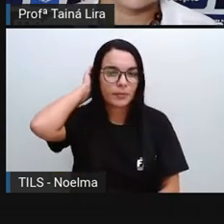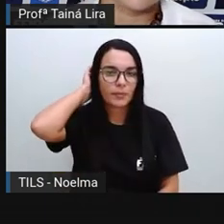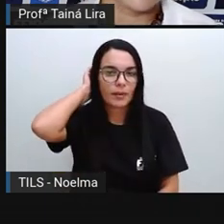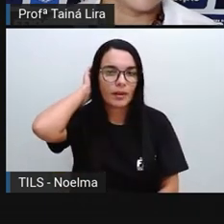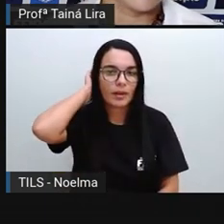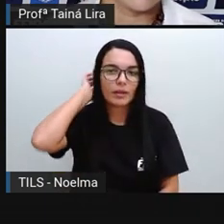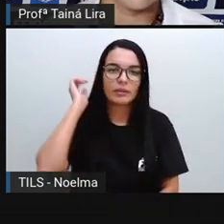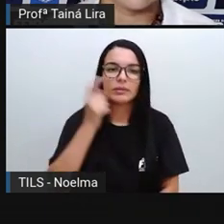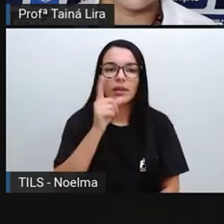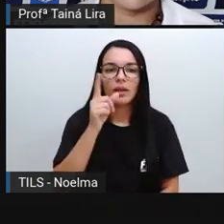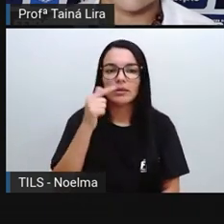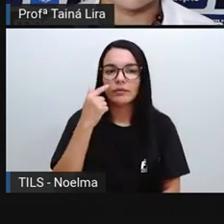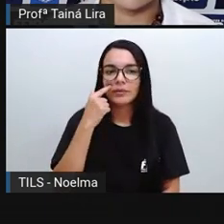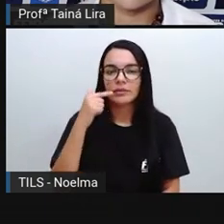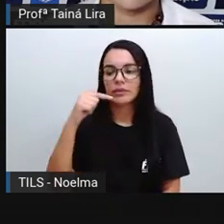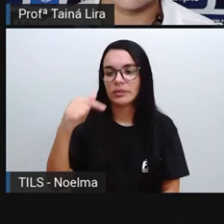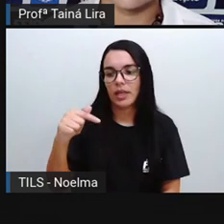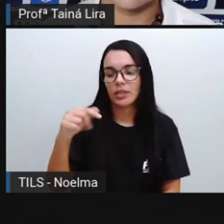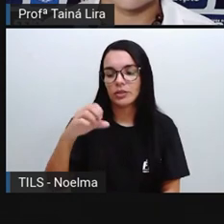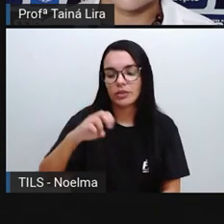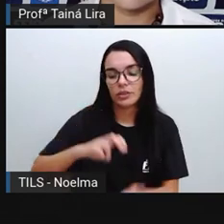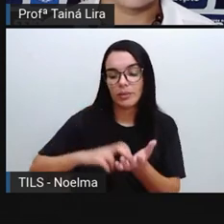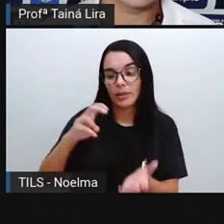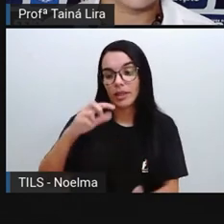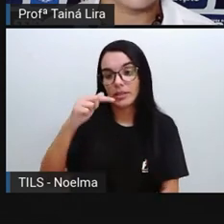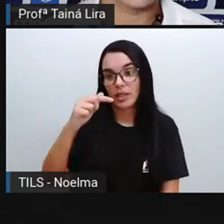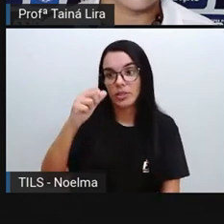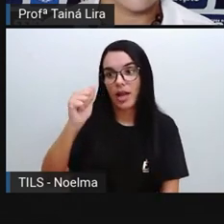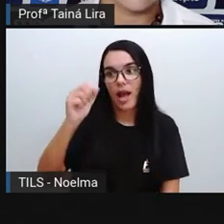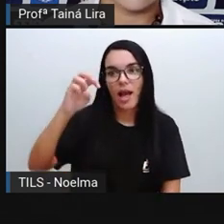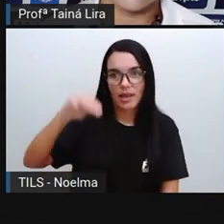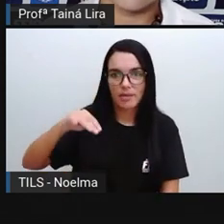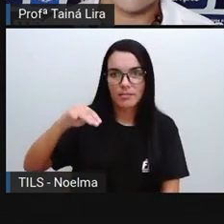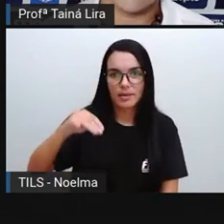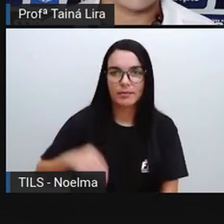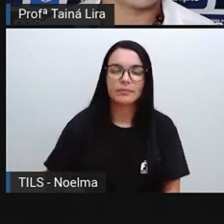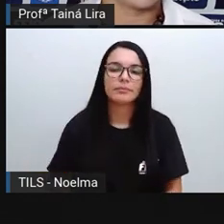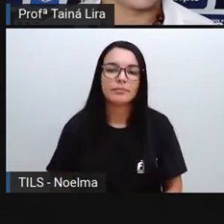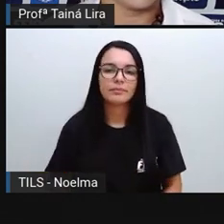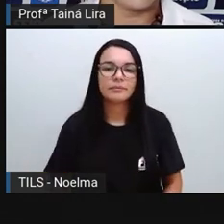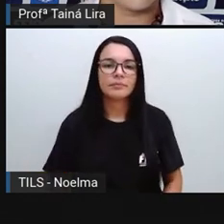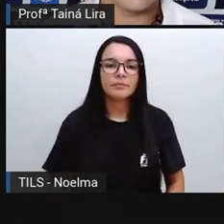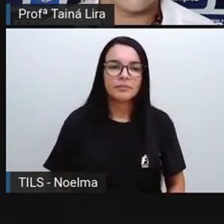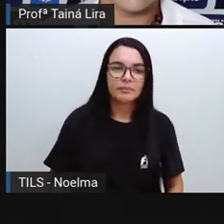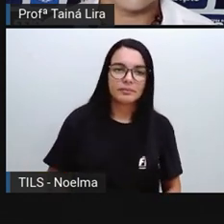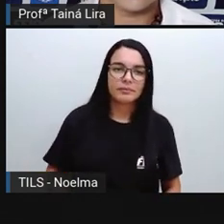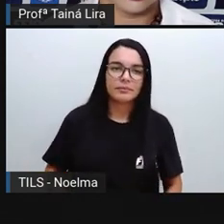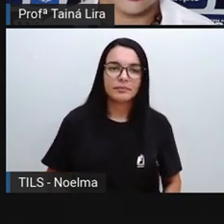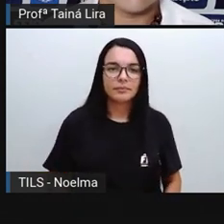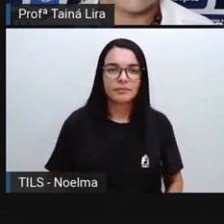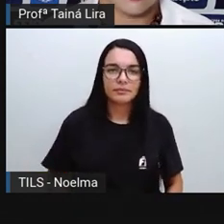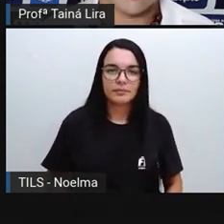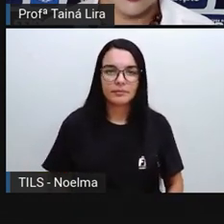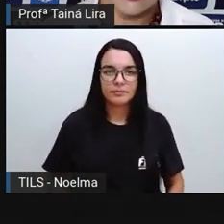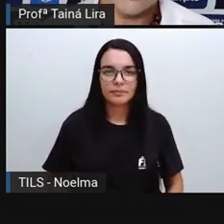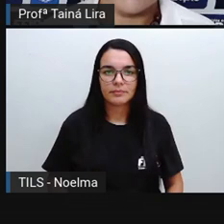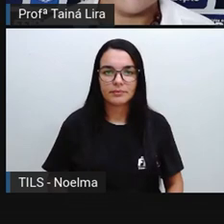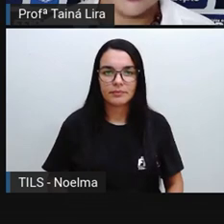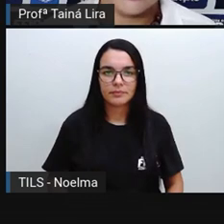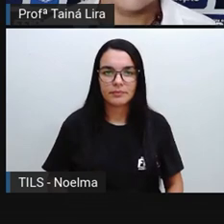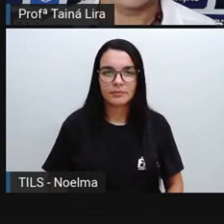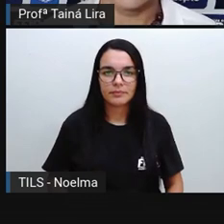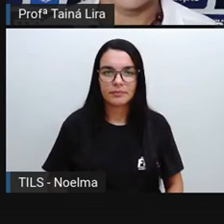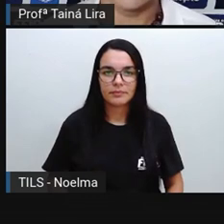Representando também no relógio digital. Então, sete da manhã, sete AM ou AM antes do meio-dia, tá bom?